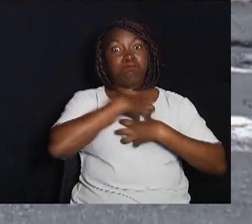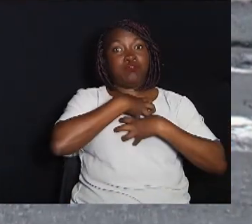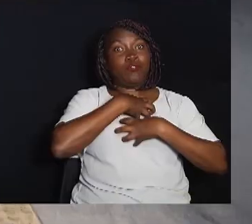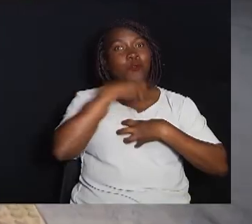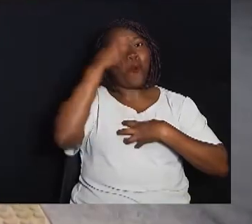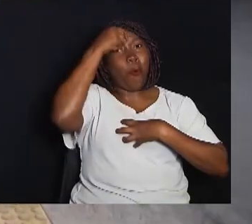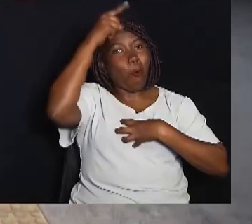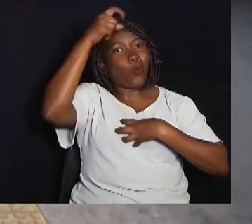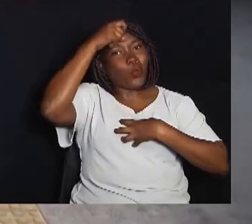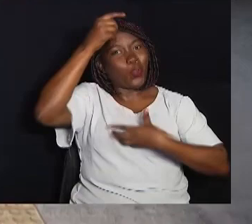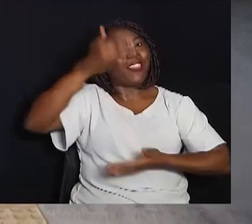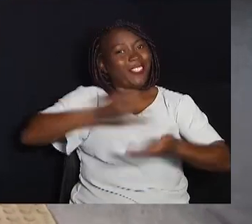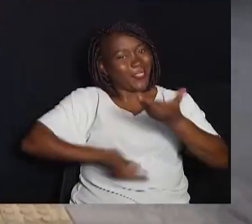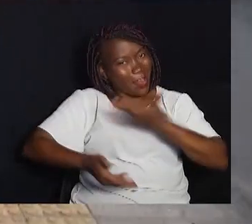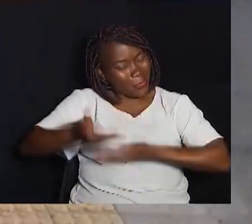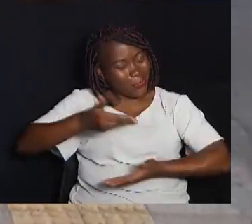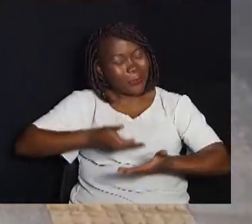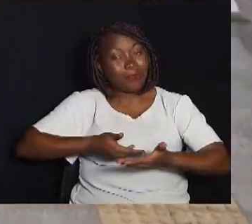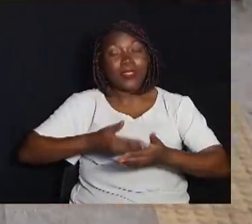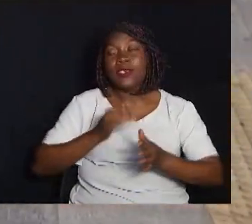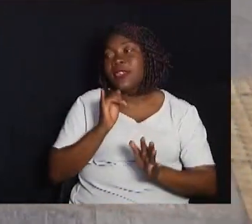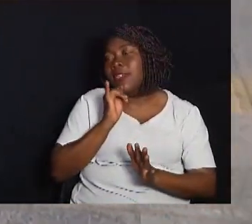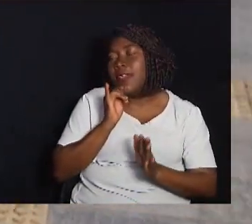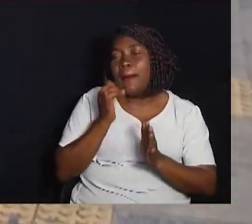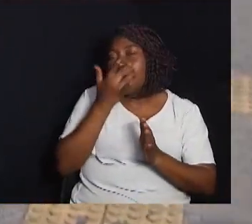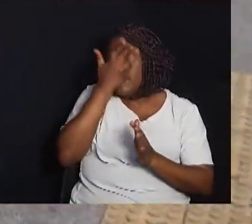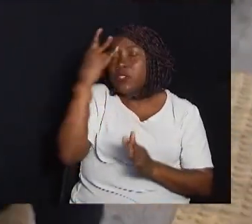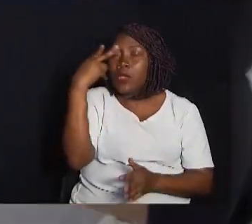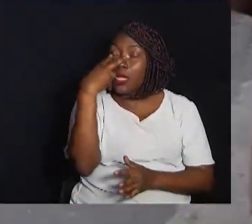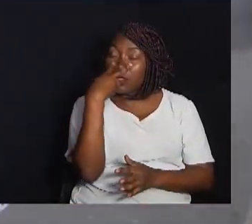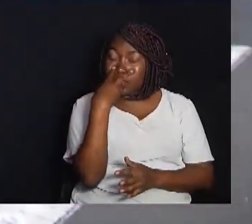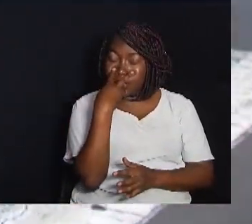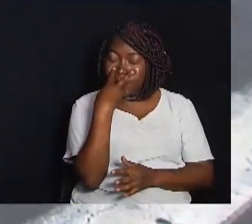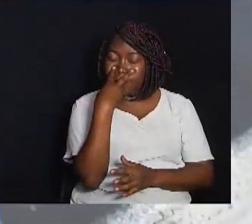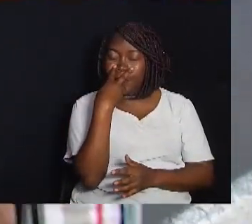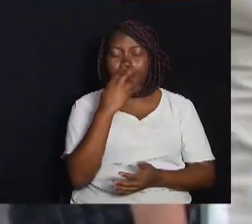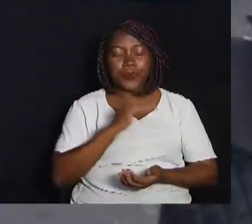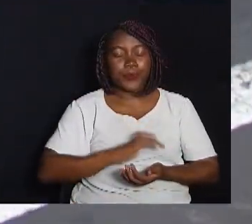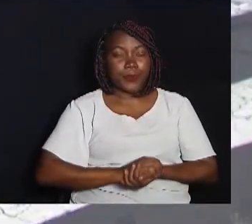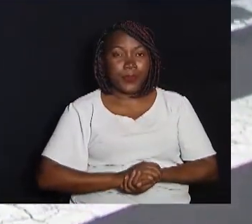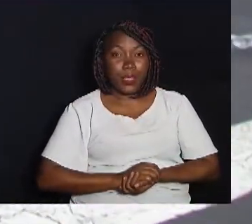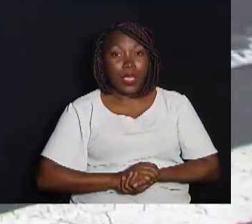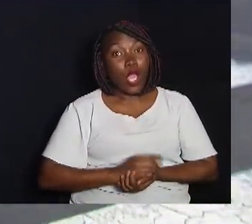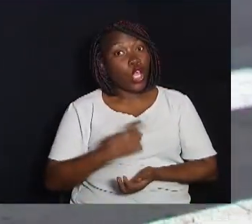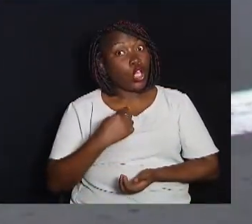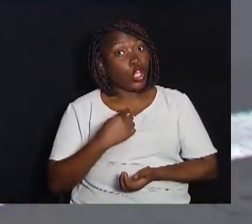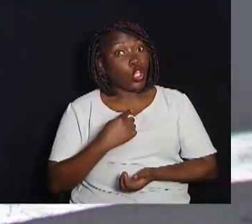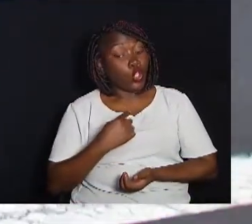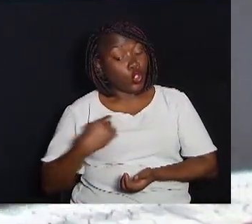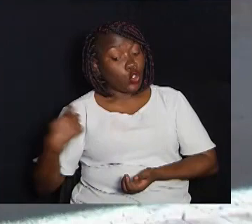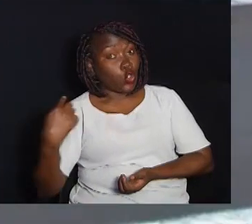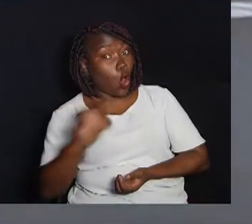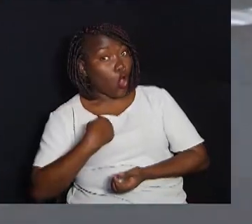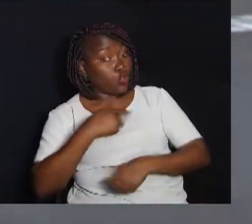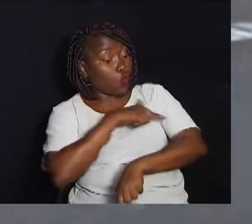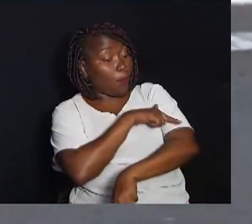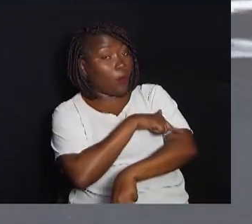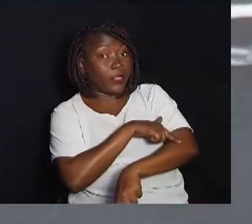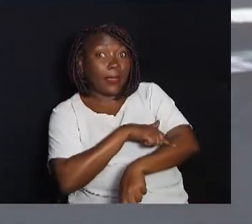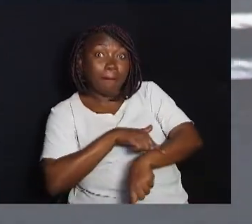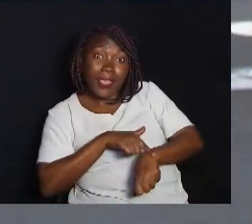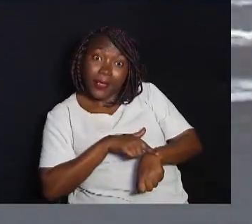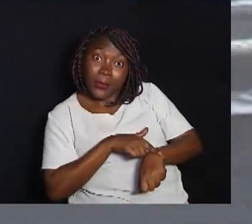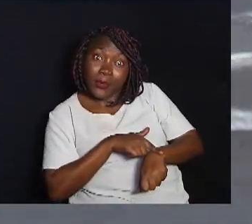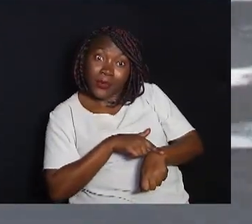relações Uma pessoa, por exemplo, uma pessoa cega O nosso comportamento muitas vezes